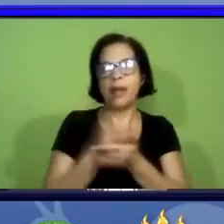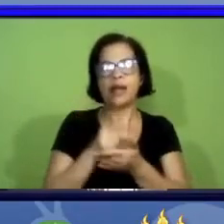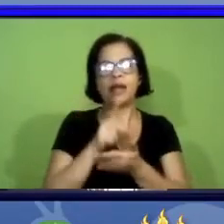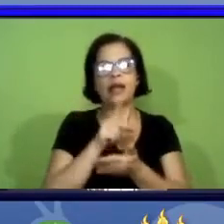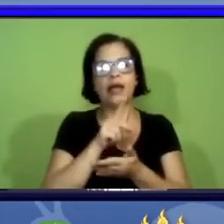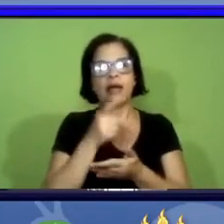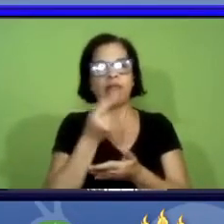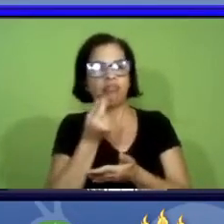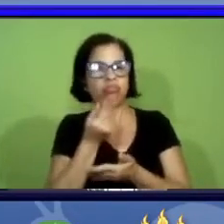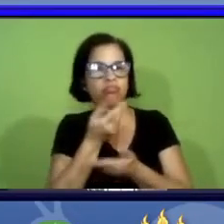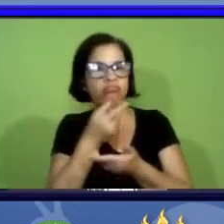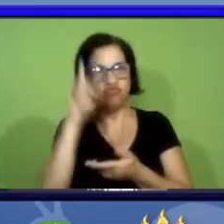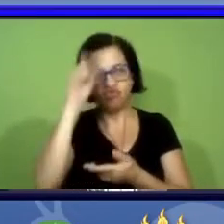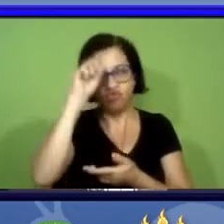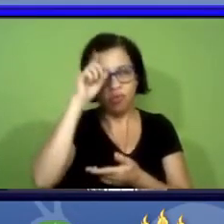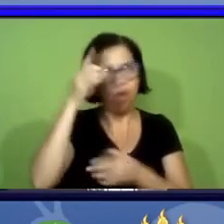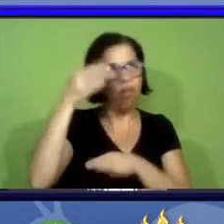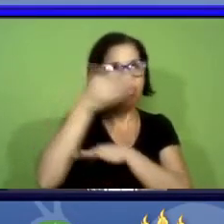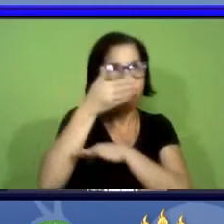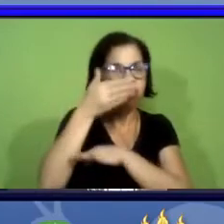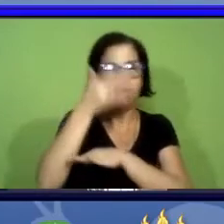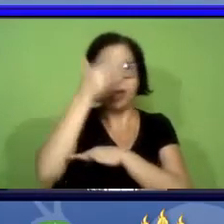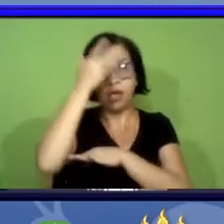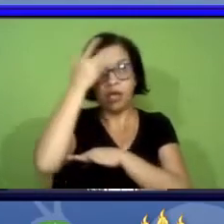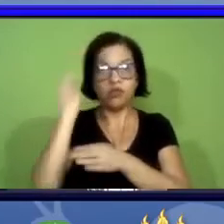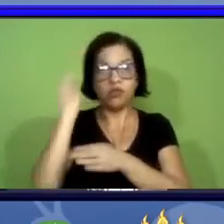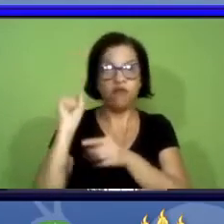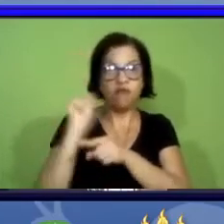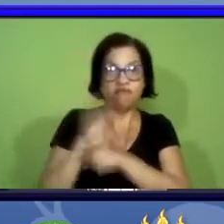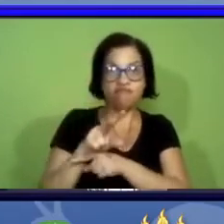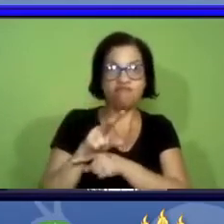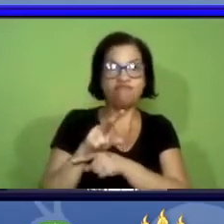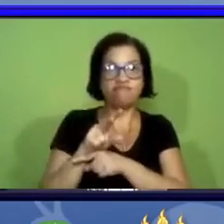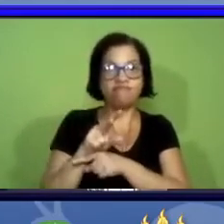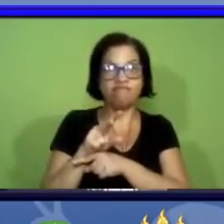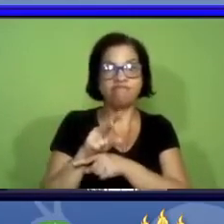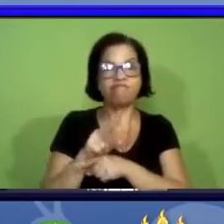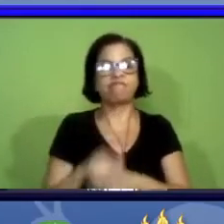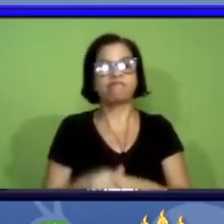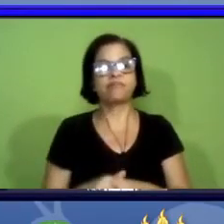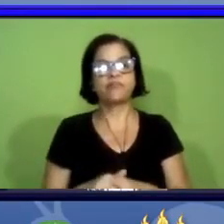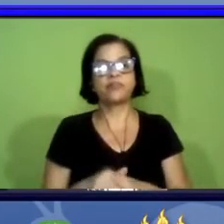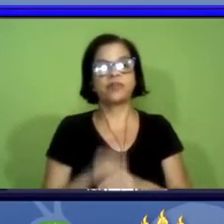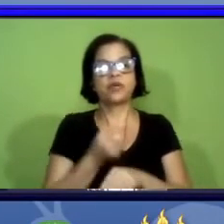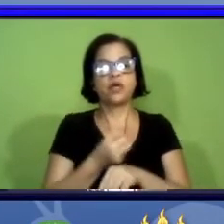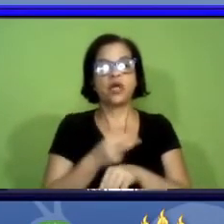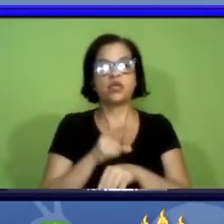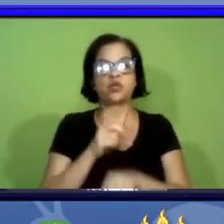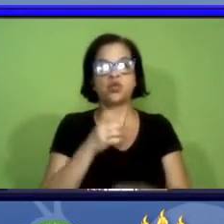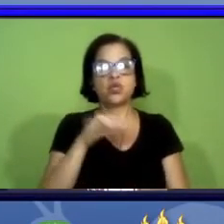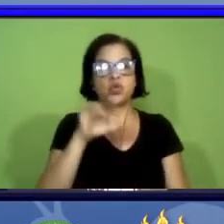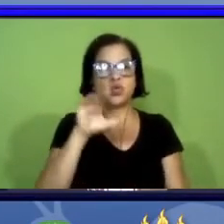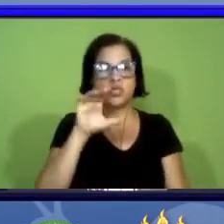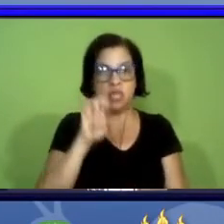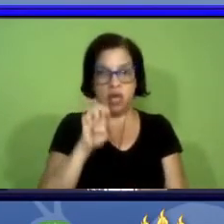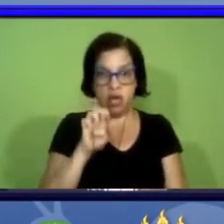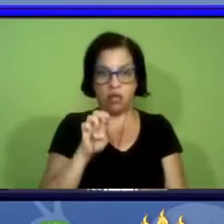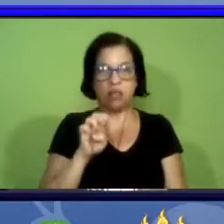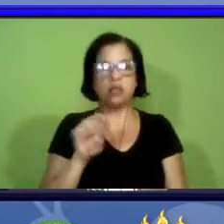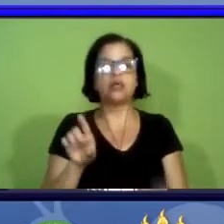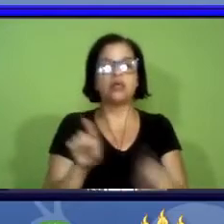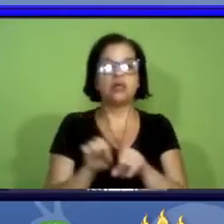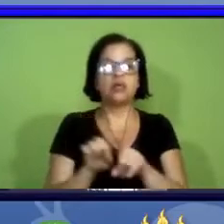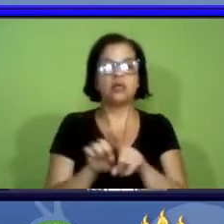especialistas que foram aprovados a doutora Luciane Marinoni e ao